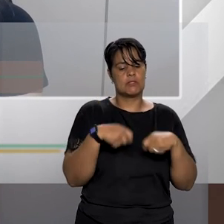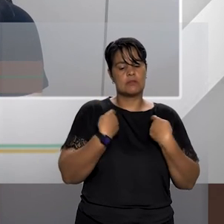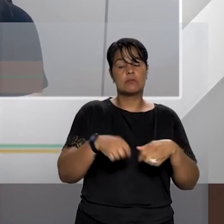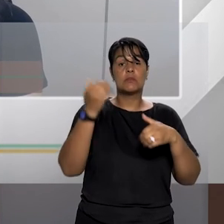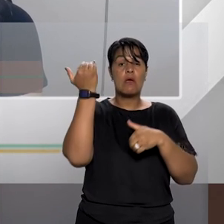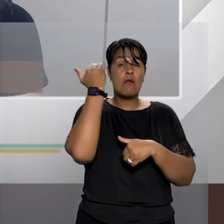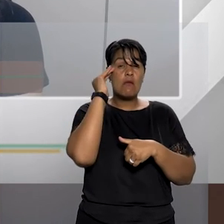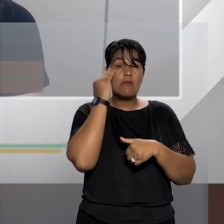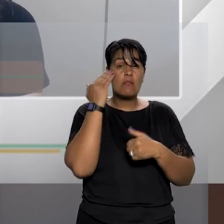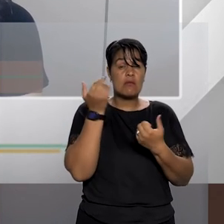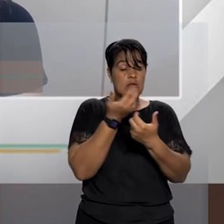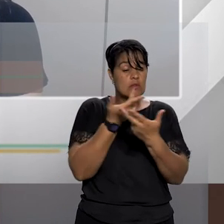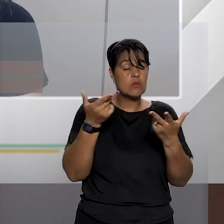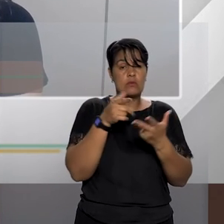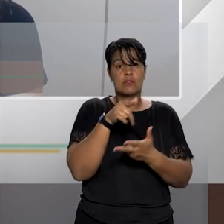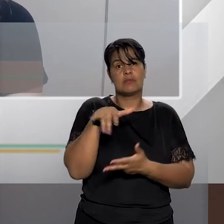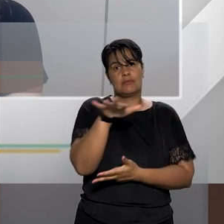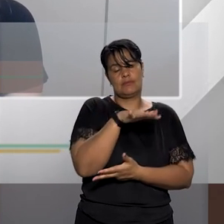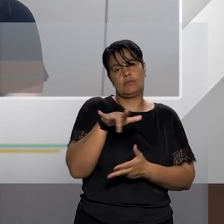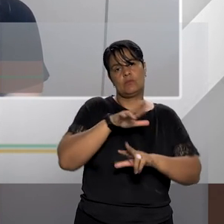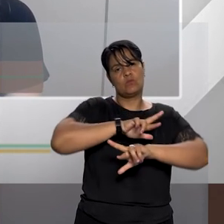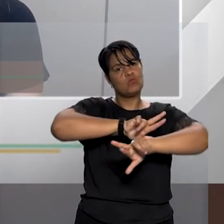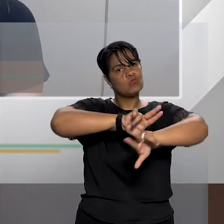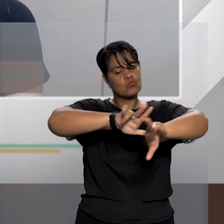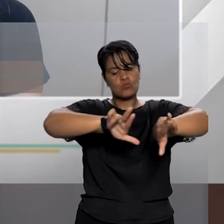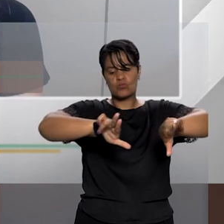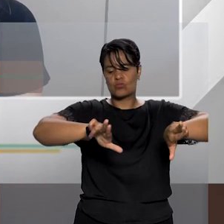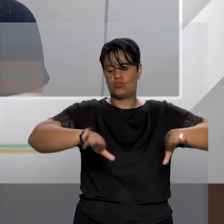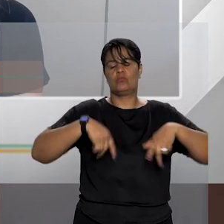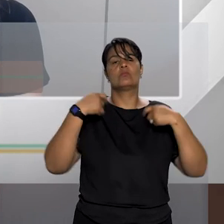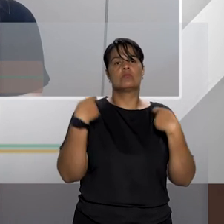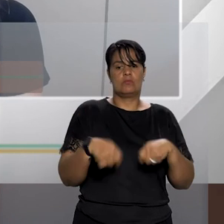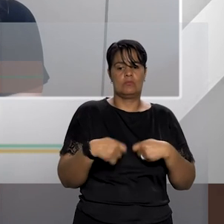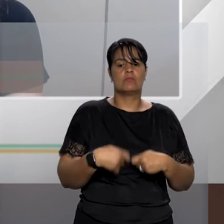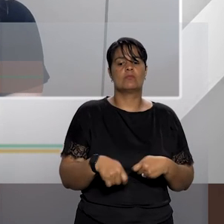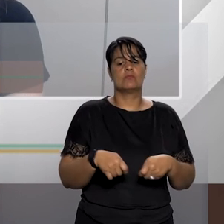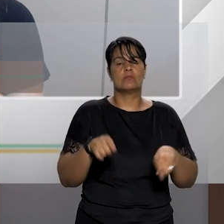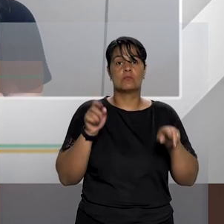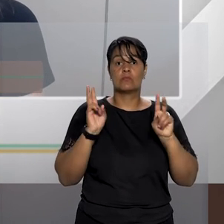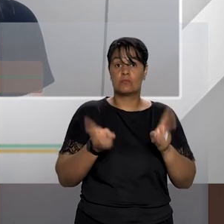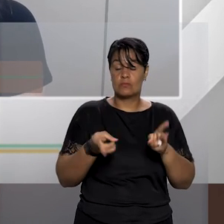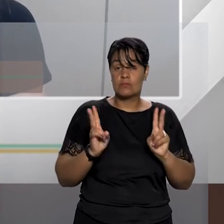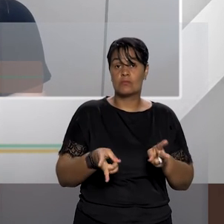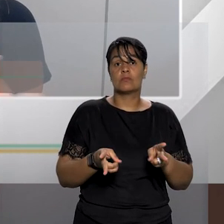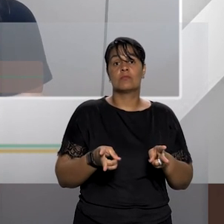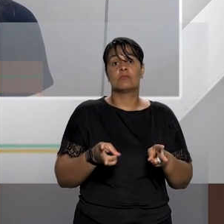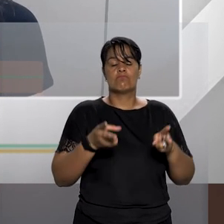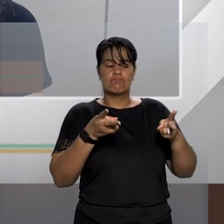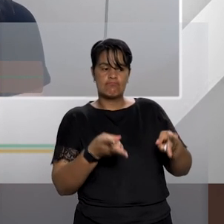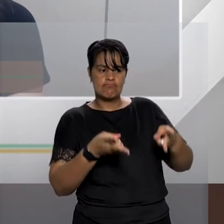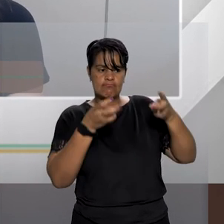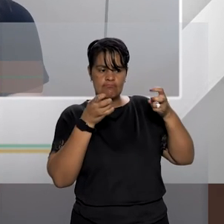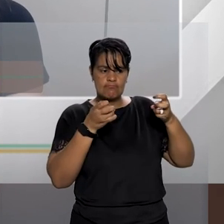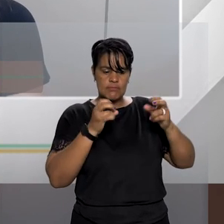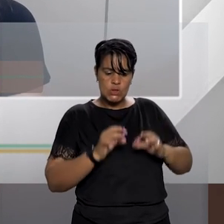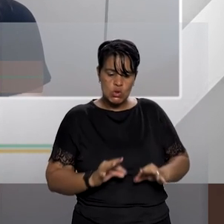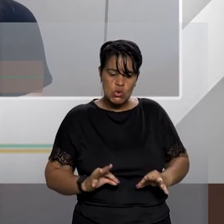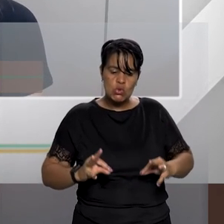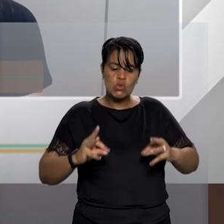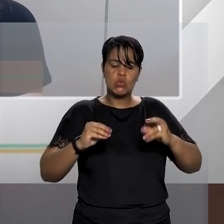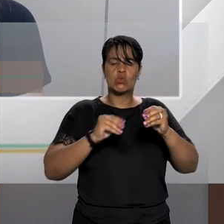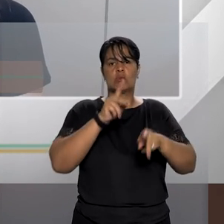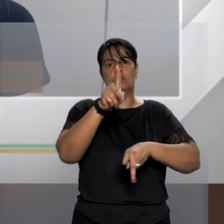é essa convivência humana pluralizada multilateral na percepção de todos os povos